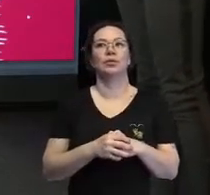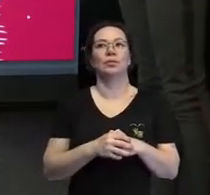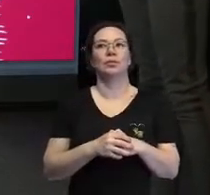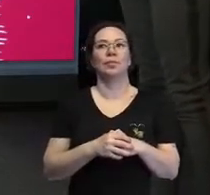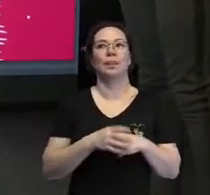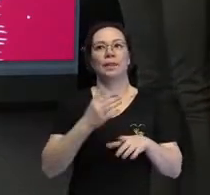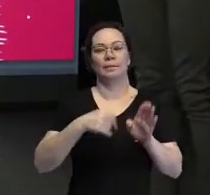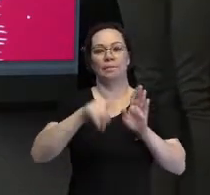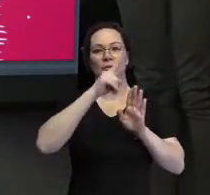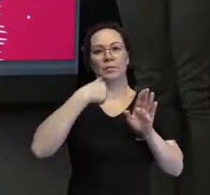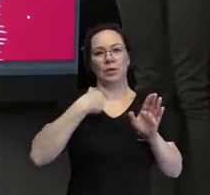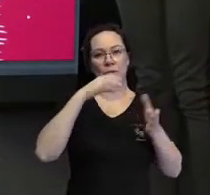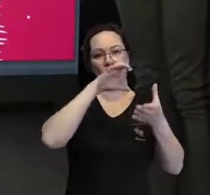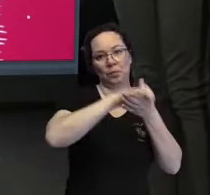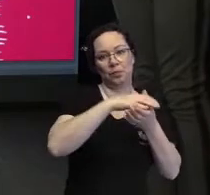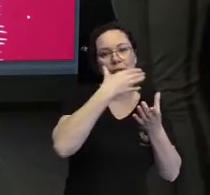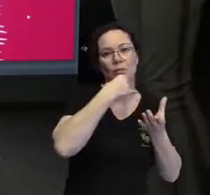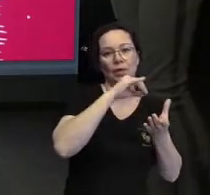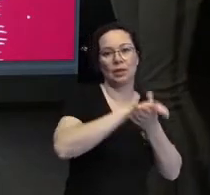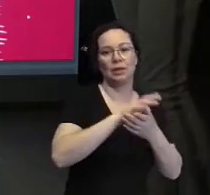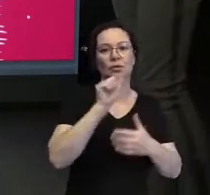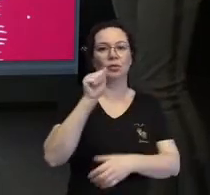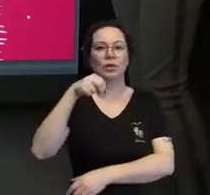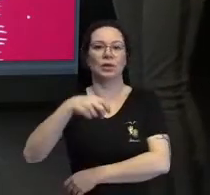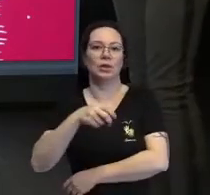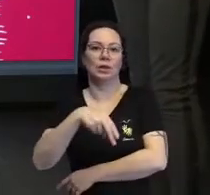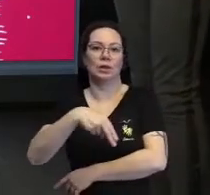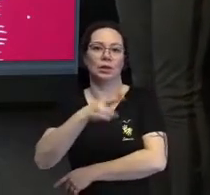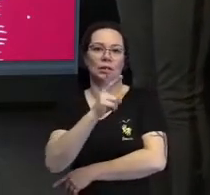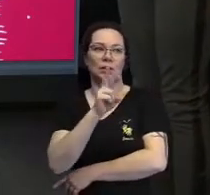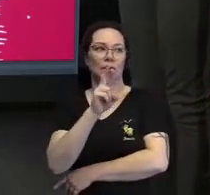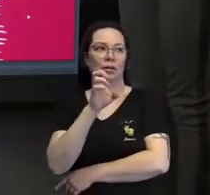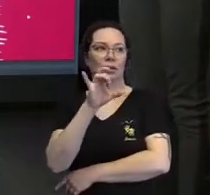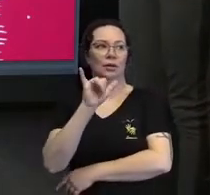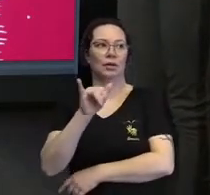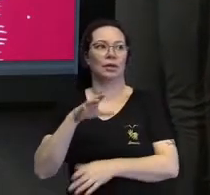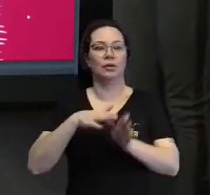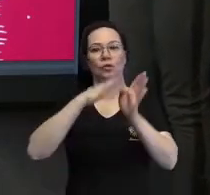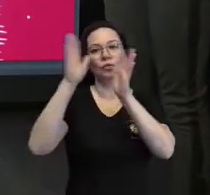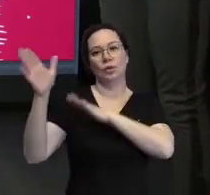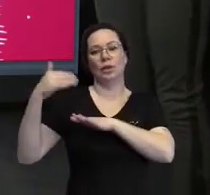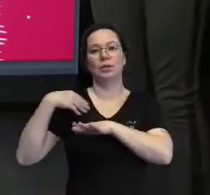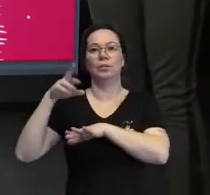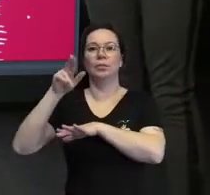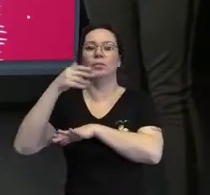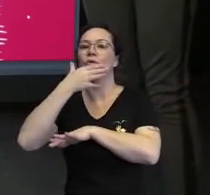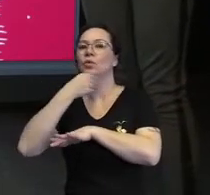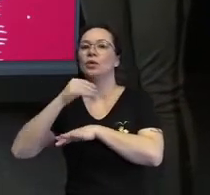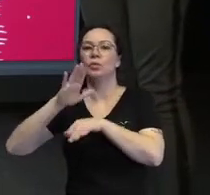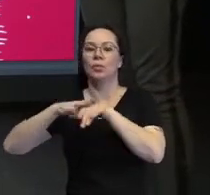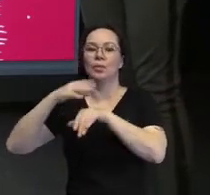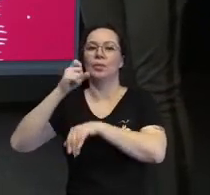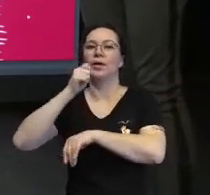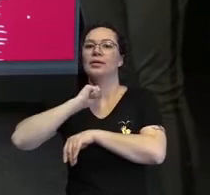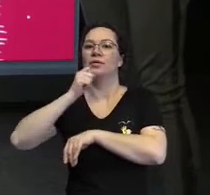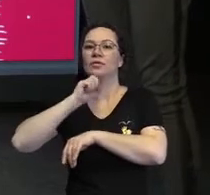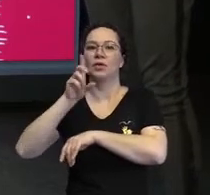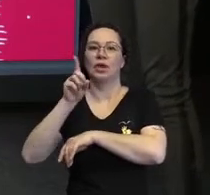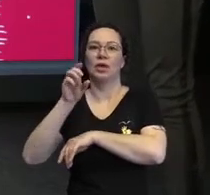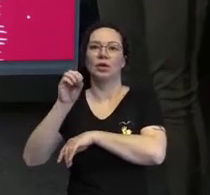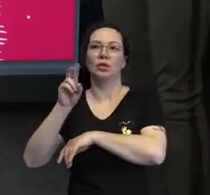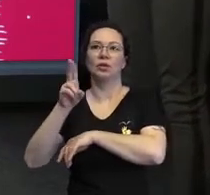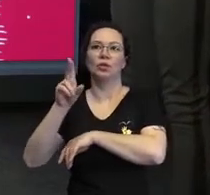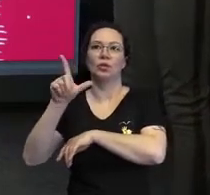acima, eu e meu marido, o Andrei, ao lado, meu irmão mais velho, Douglas, e o meu pai,